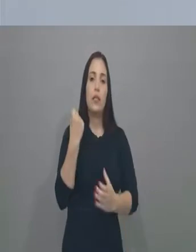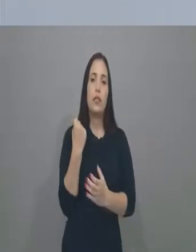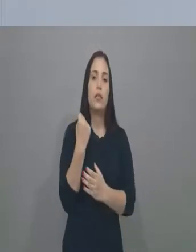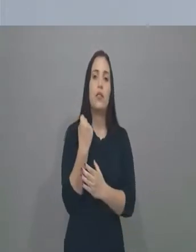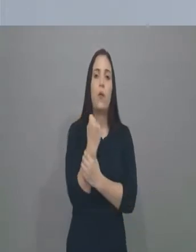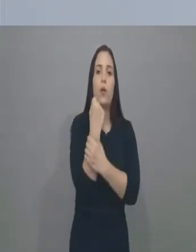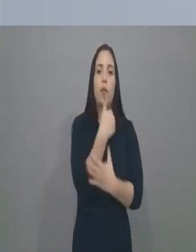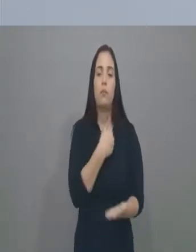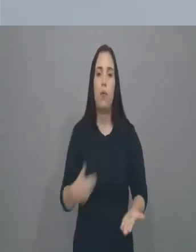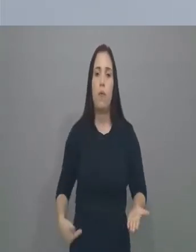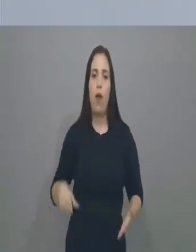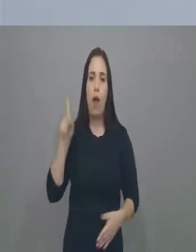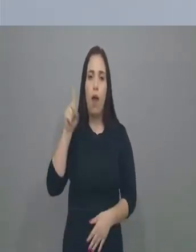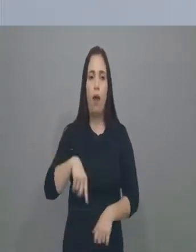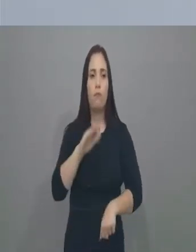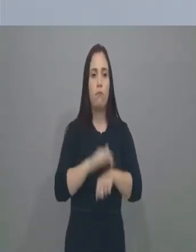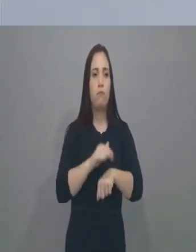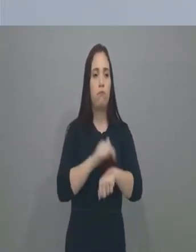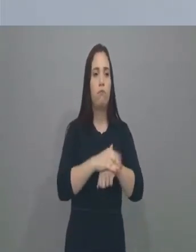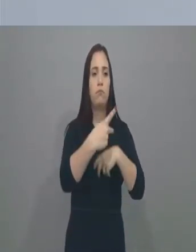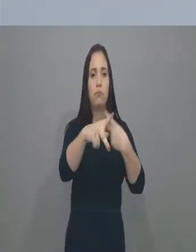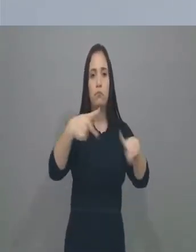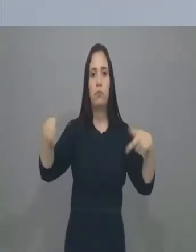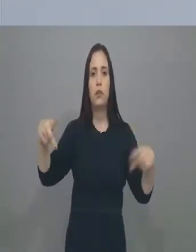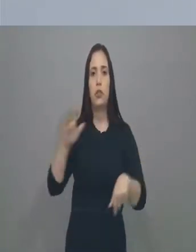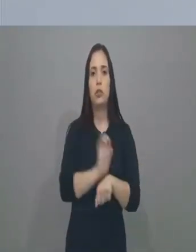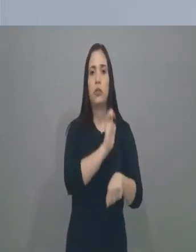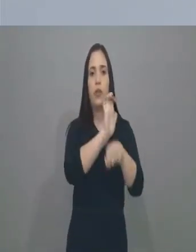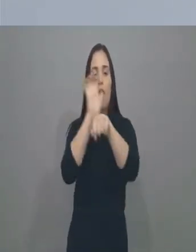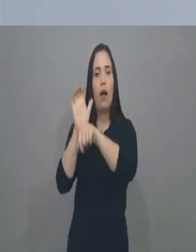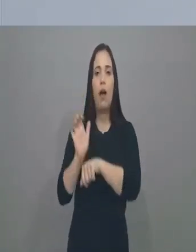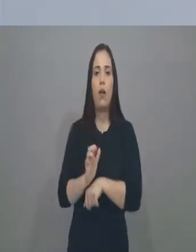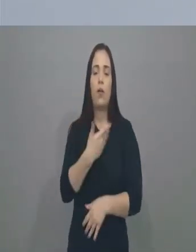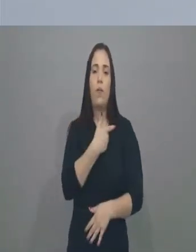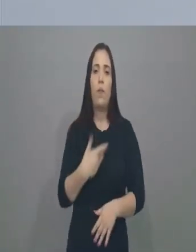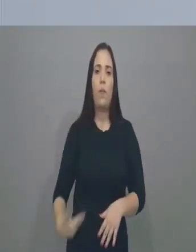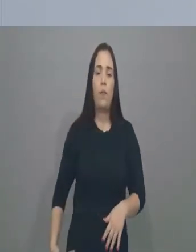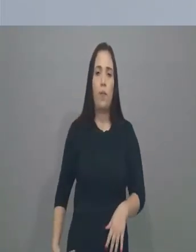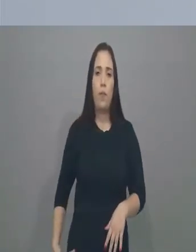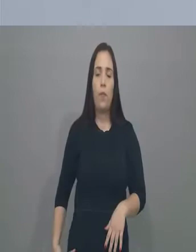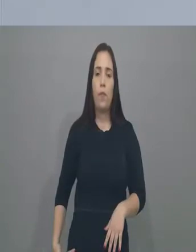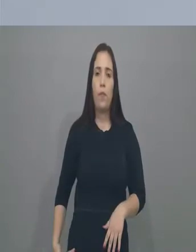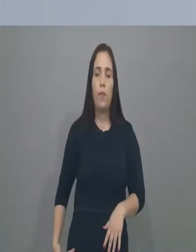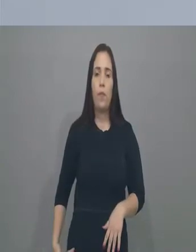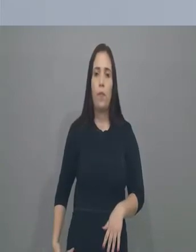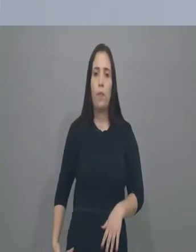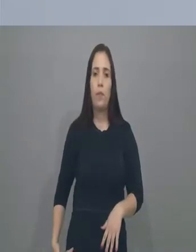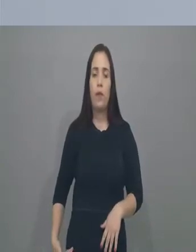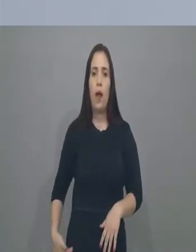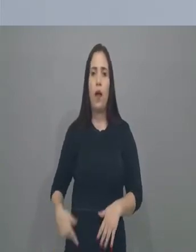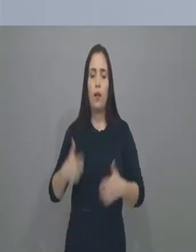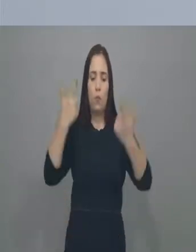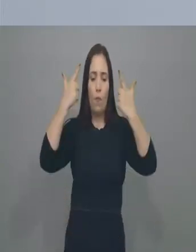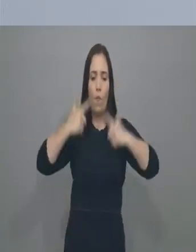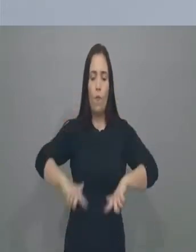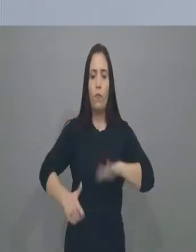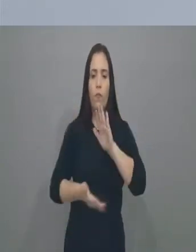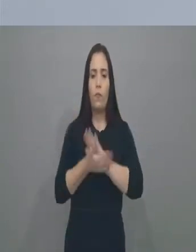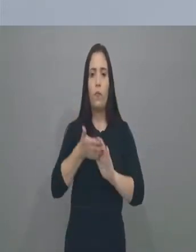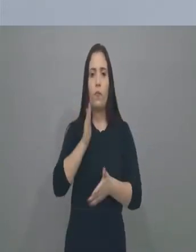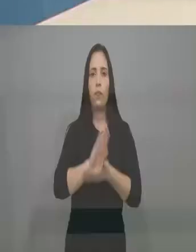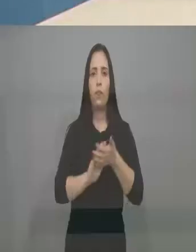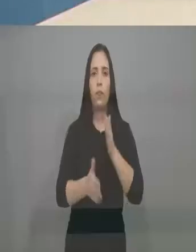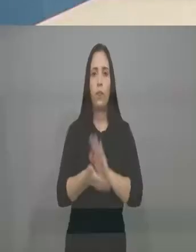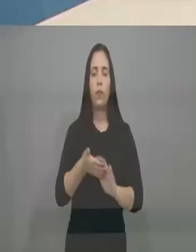CLT, feito com essa flexibilização das leis trabalhistas, para mim, foi um crime. Mas, deputado, eu